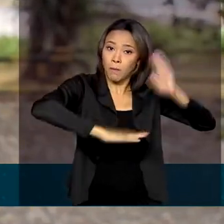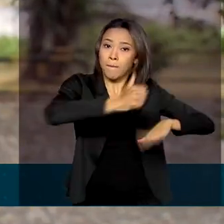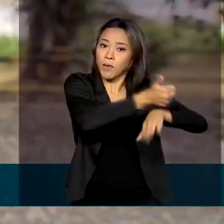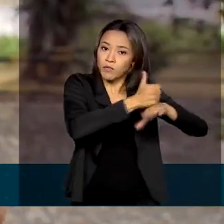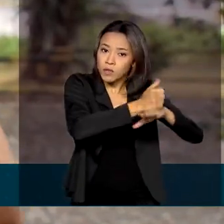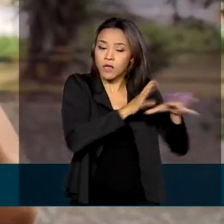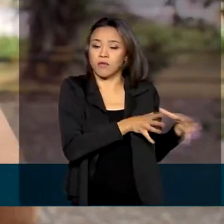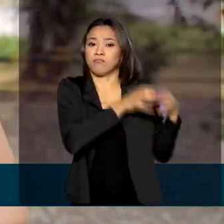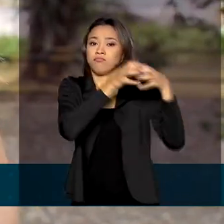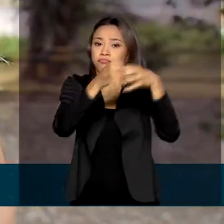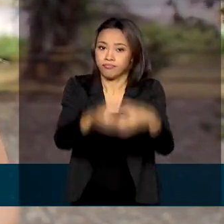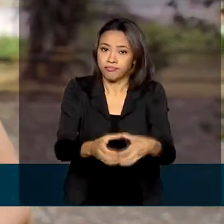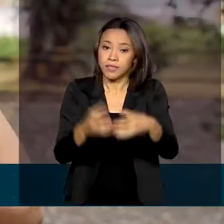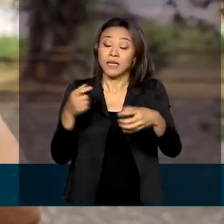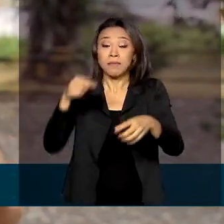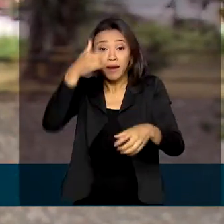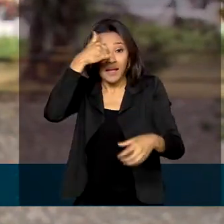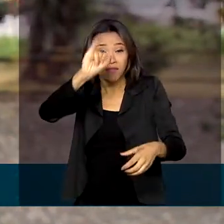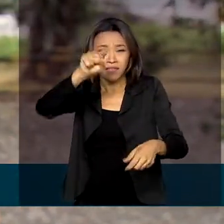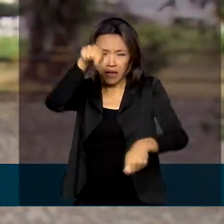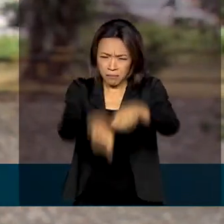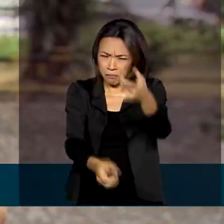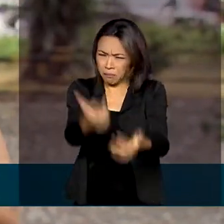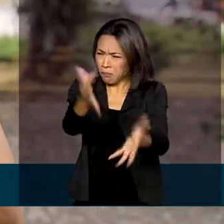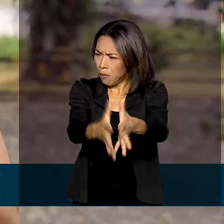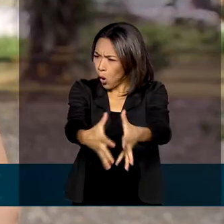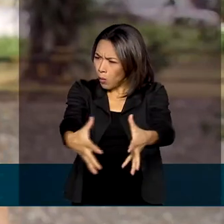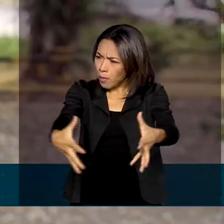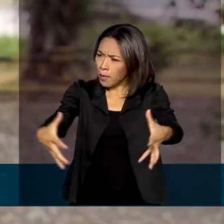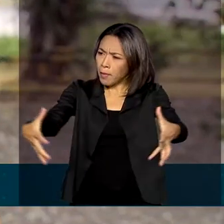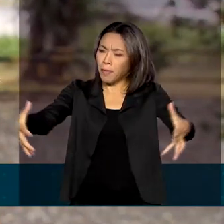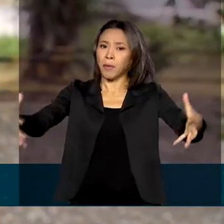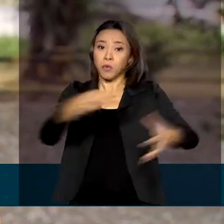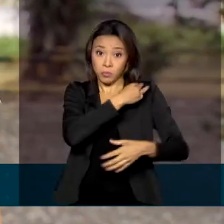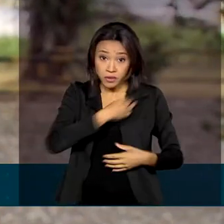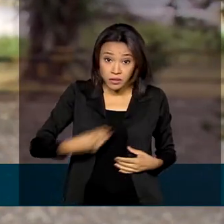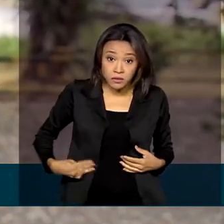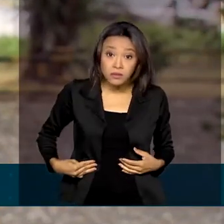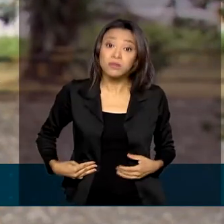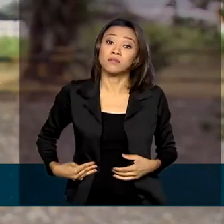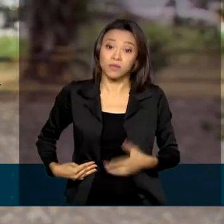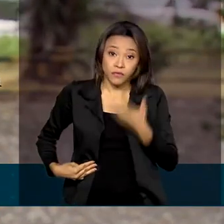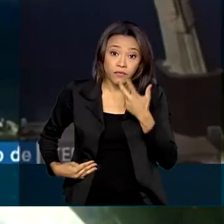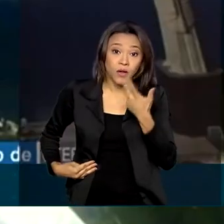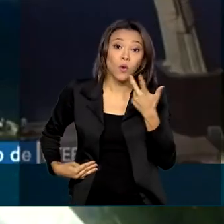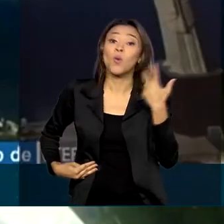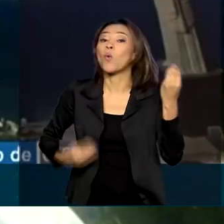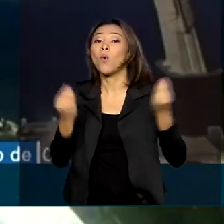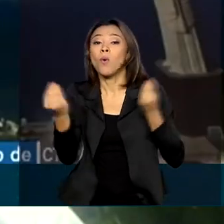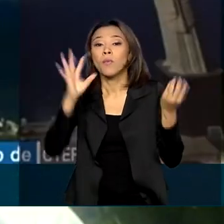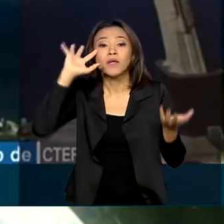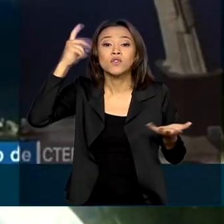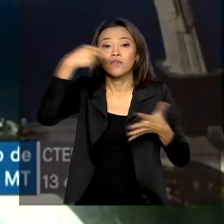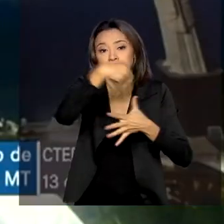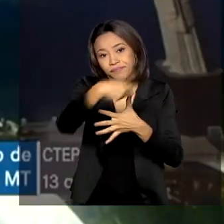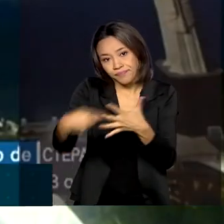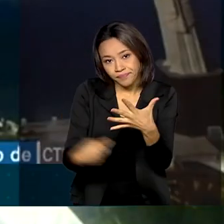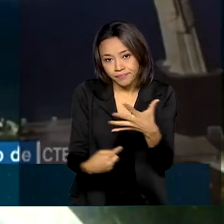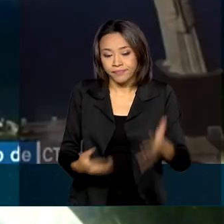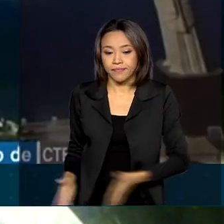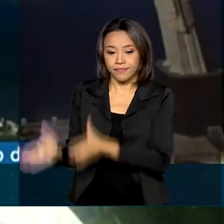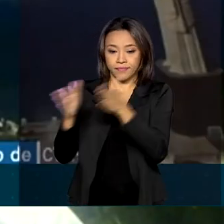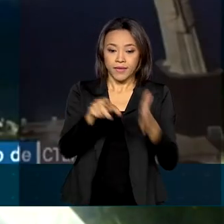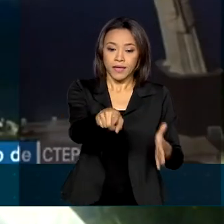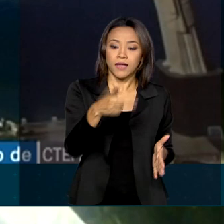que queimadas de grandes proporções voltem a acontecer, Ricardo Salles apontou algumas saídas. Há medidas que nós podemos e